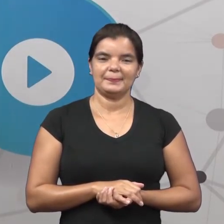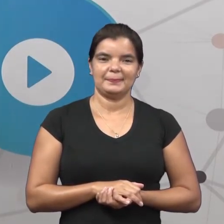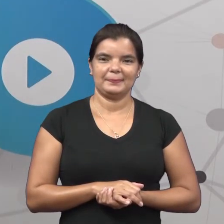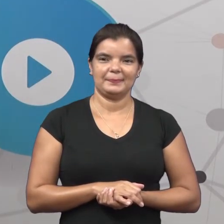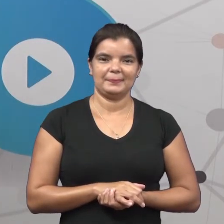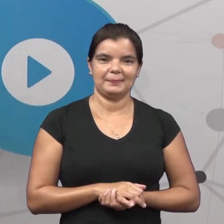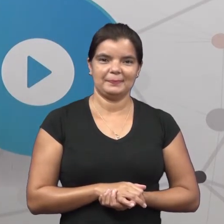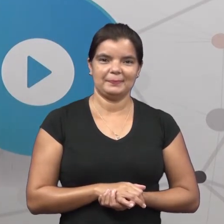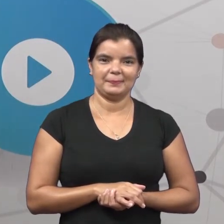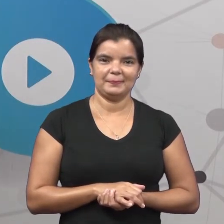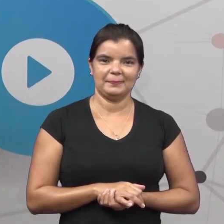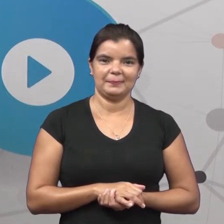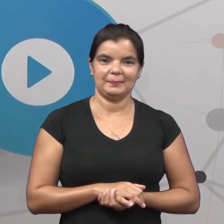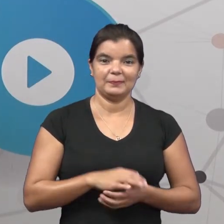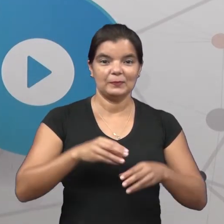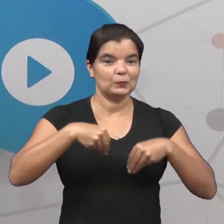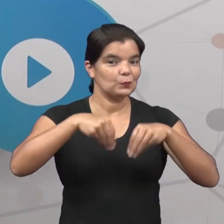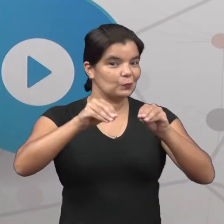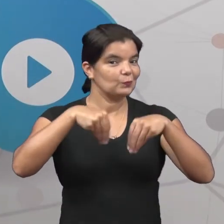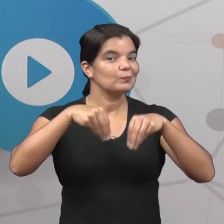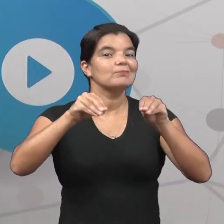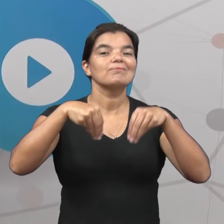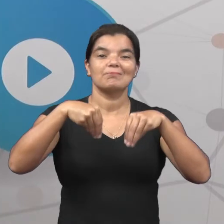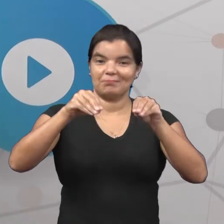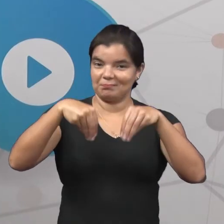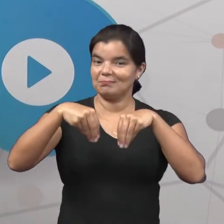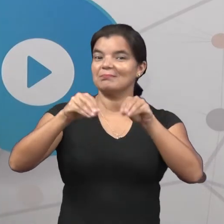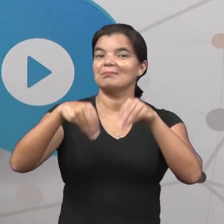Um saco plástico.